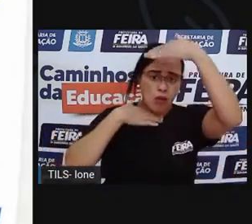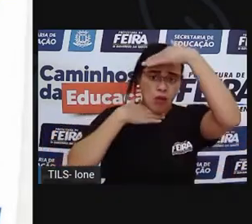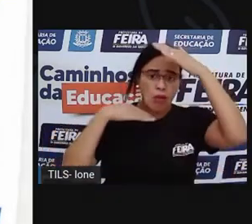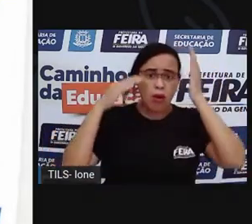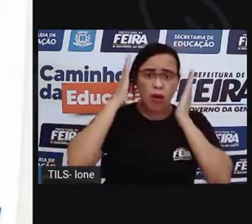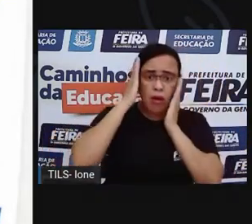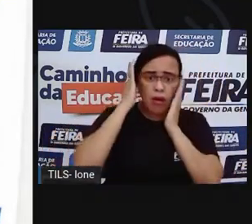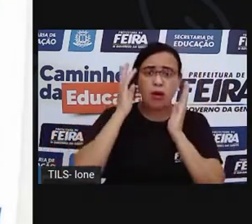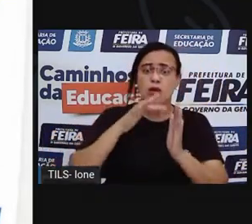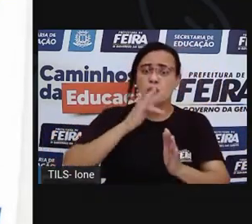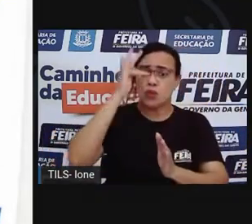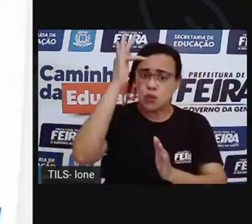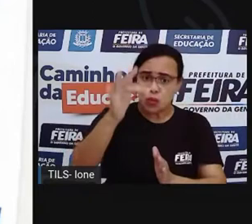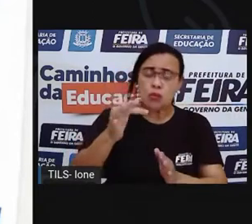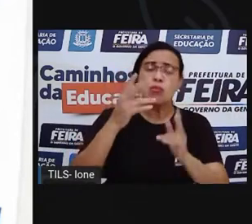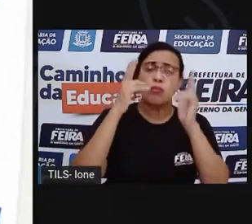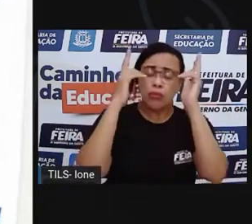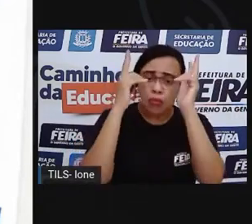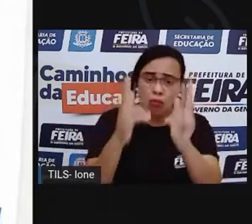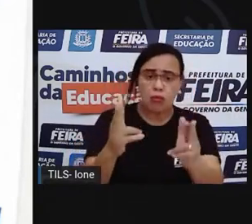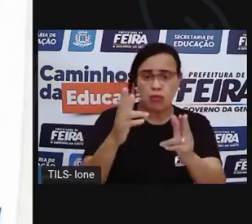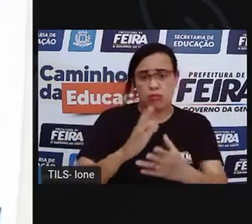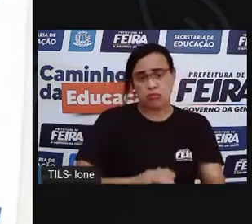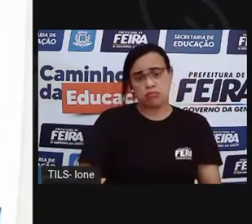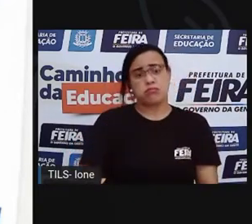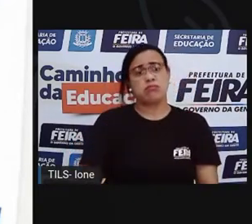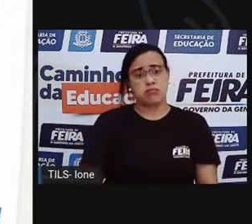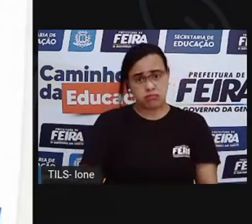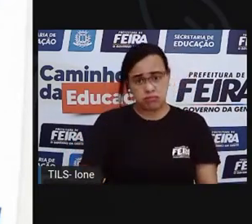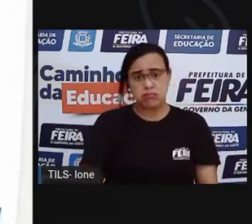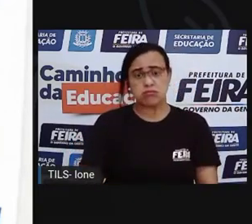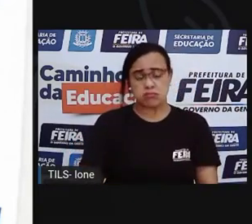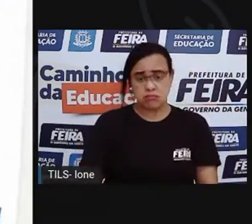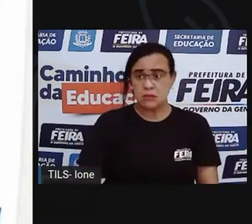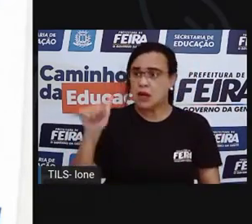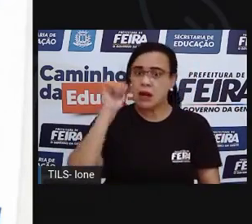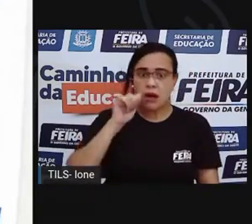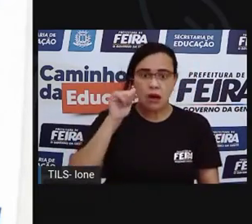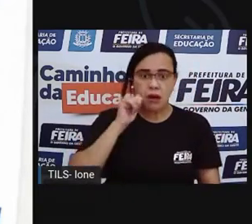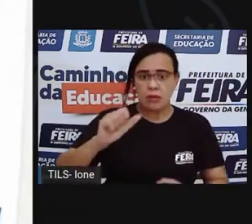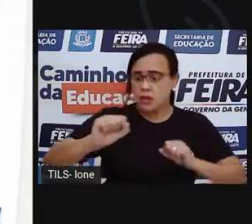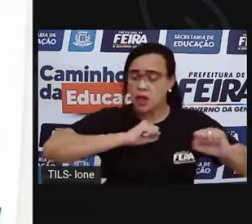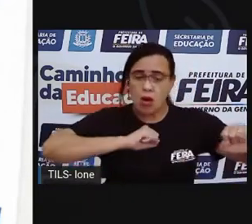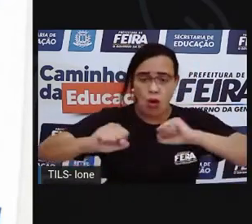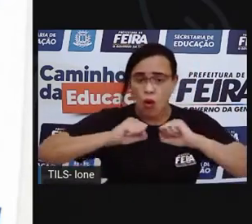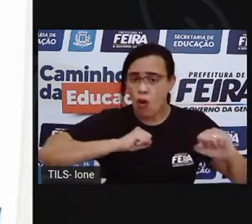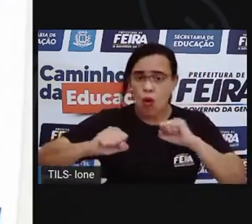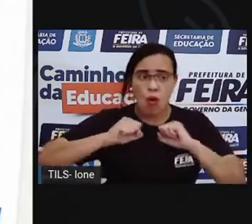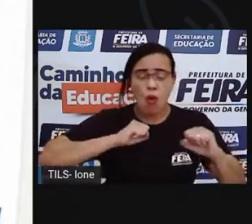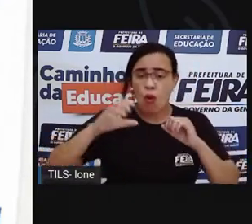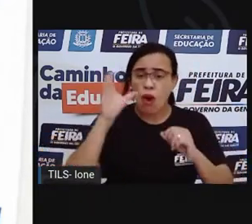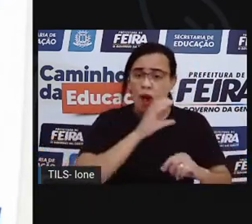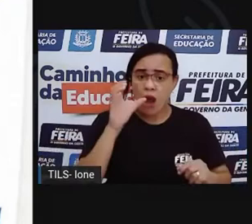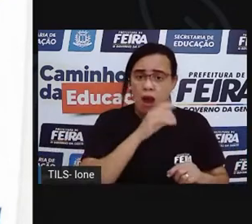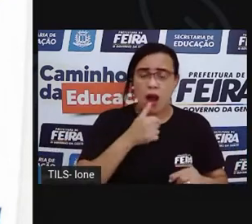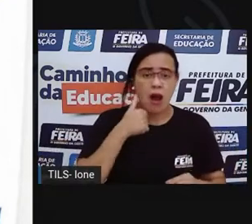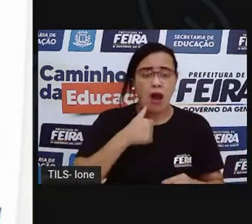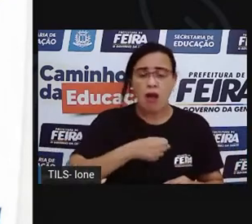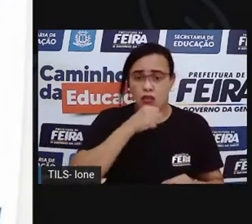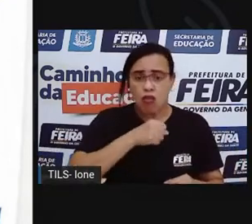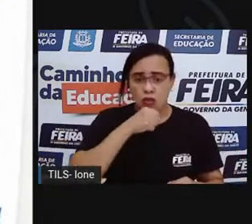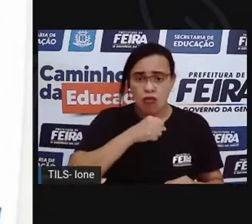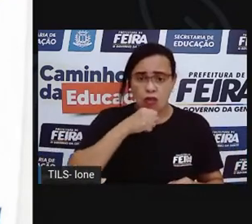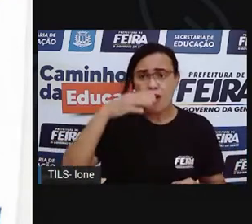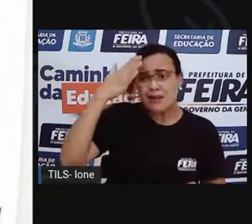quadrada. A menina correu para procurar sua avó. Será que ela teria solução